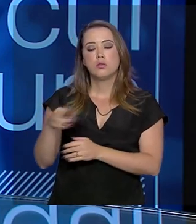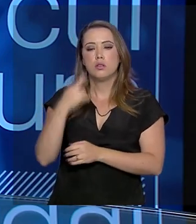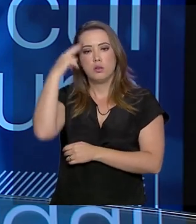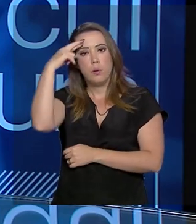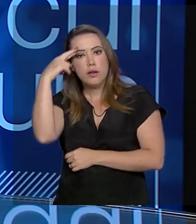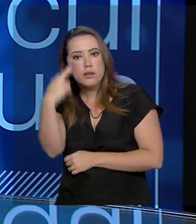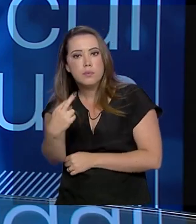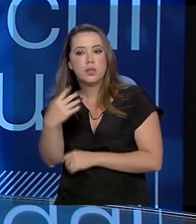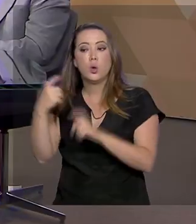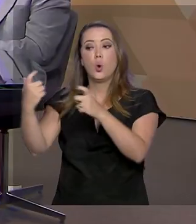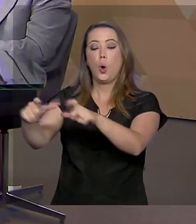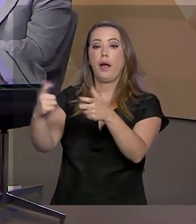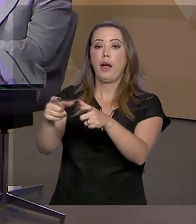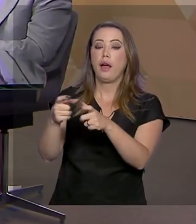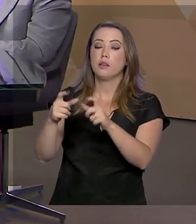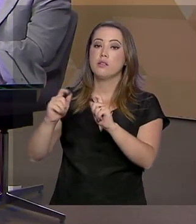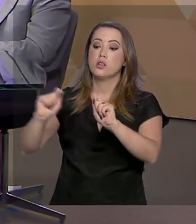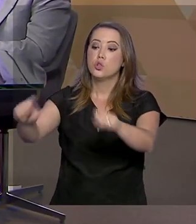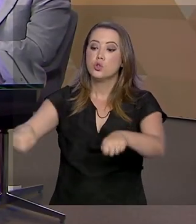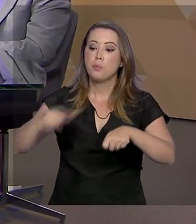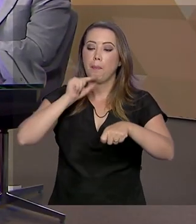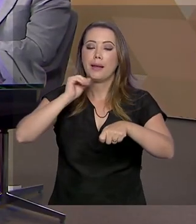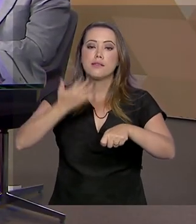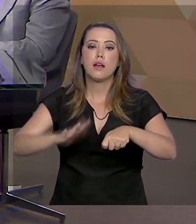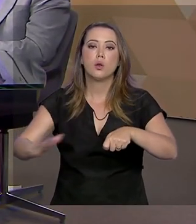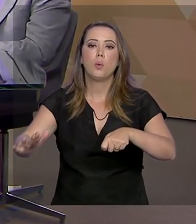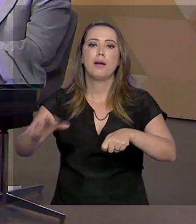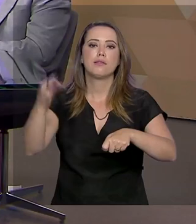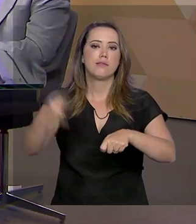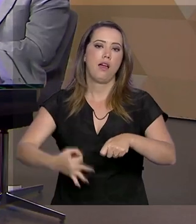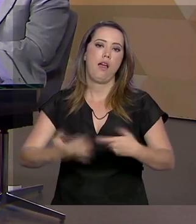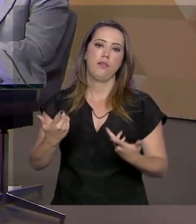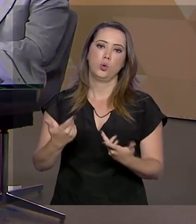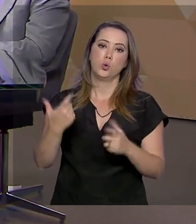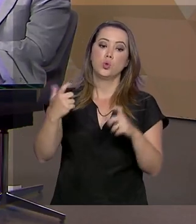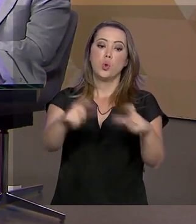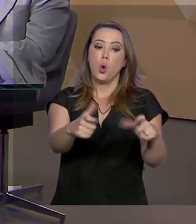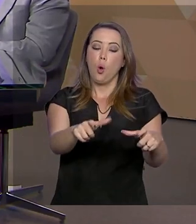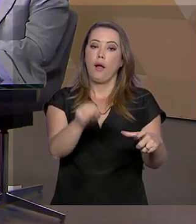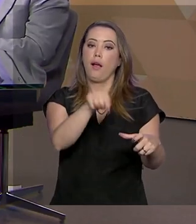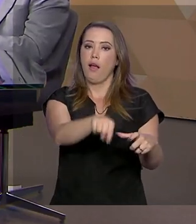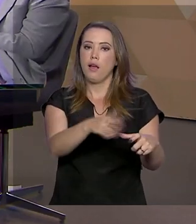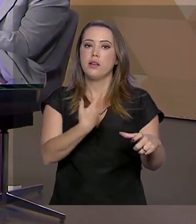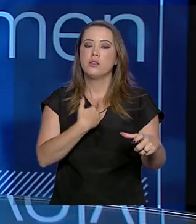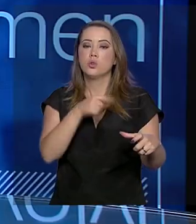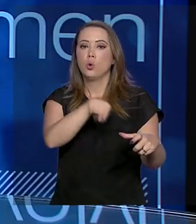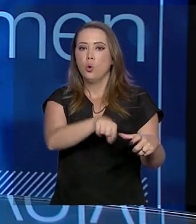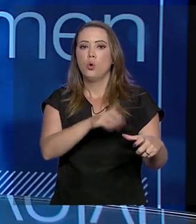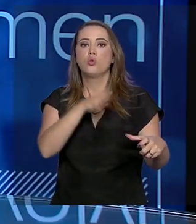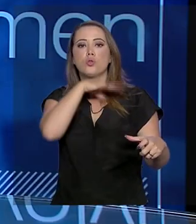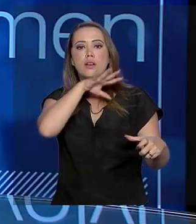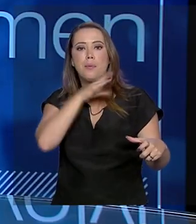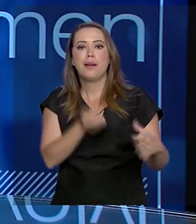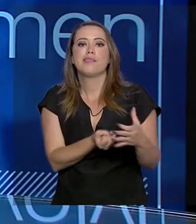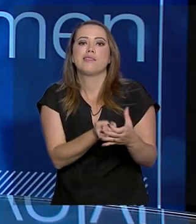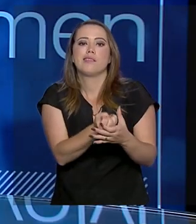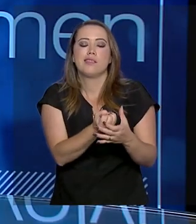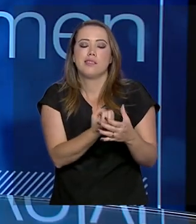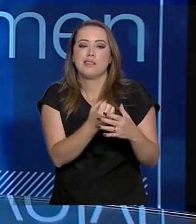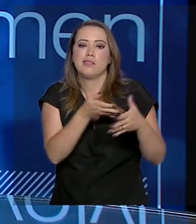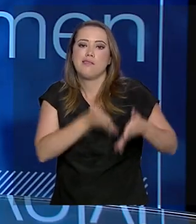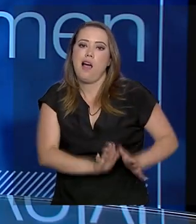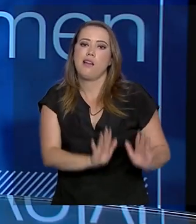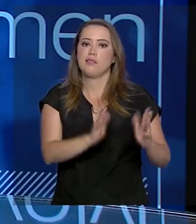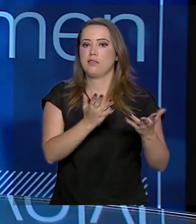respeitando as zonas de pesca, respeitando as zonas de exclusão, onde os animais se reproduzem. Então, nós temos, sim, esse